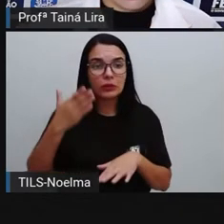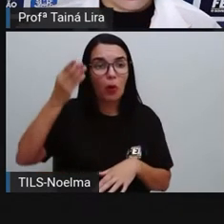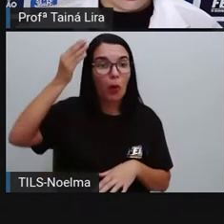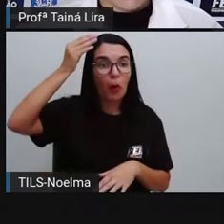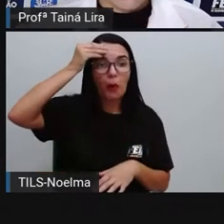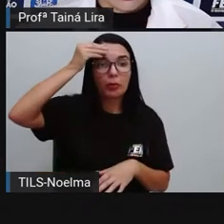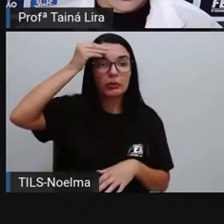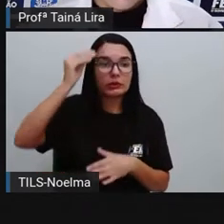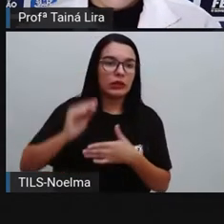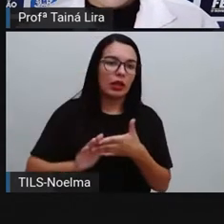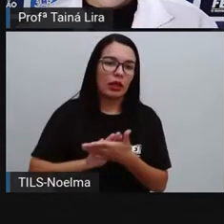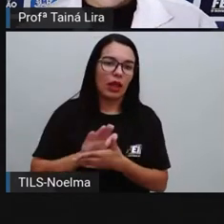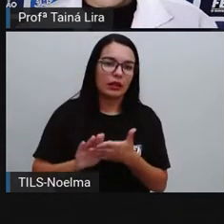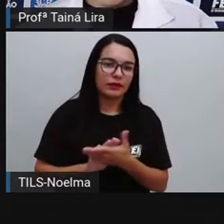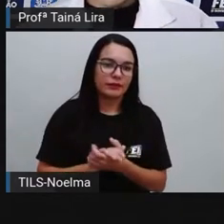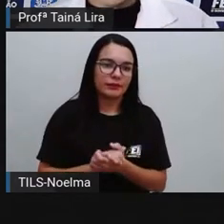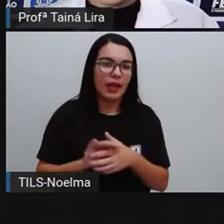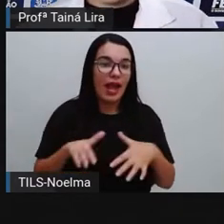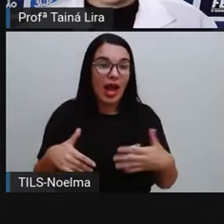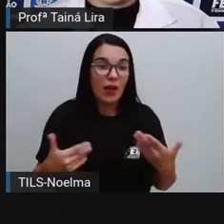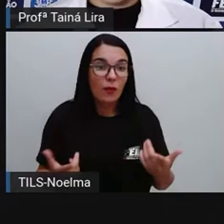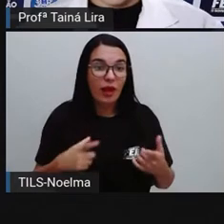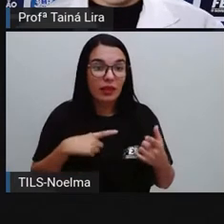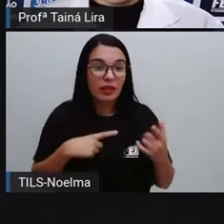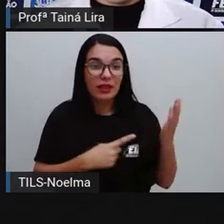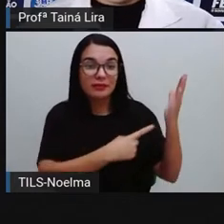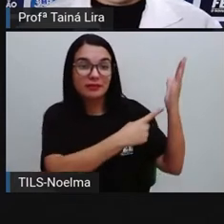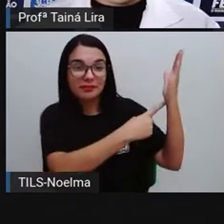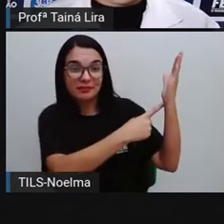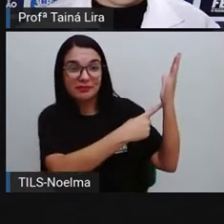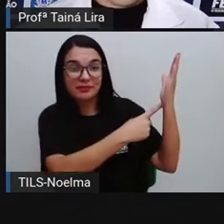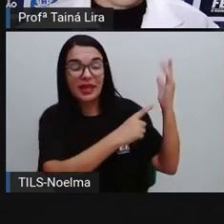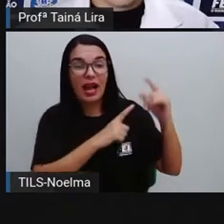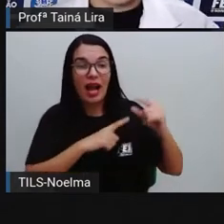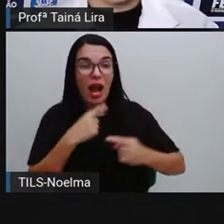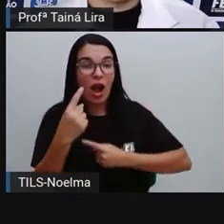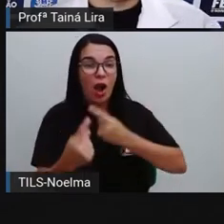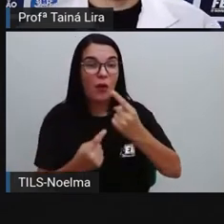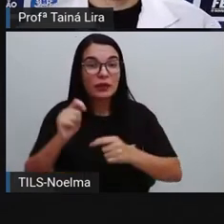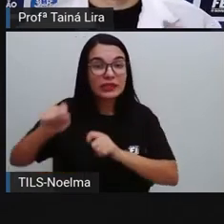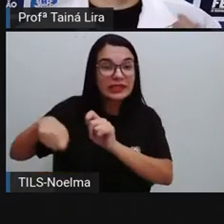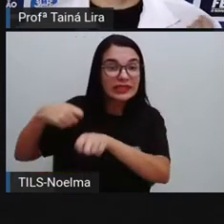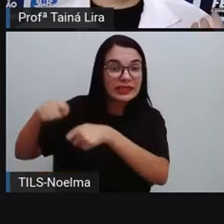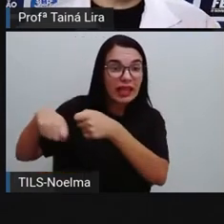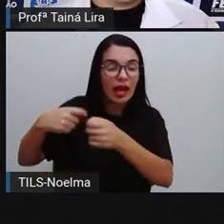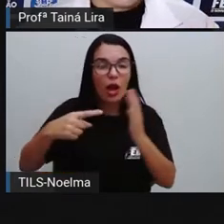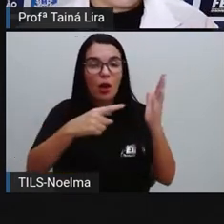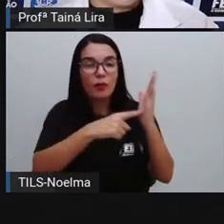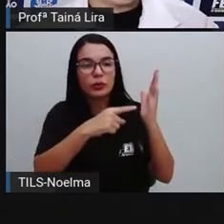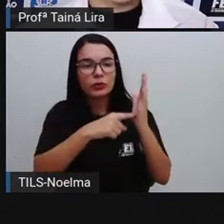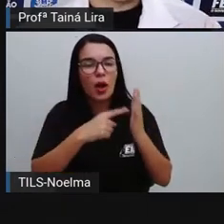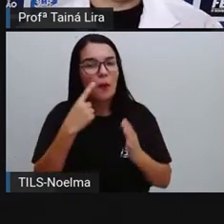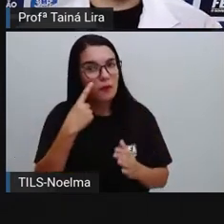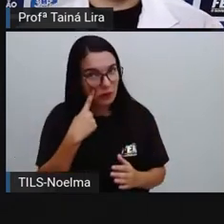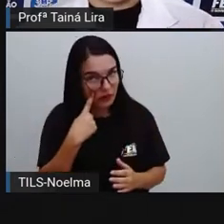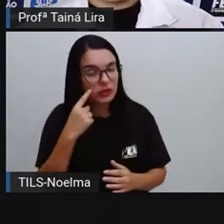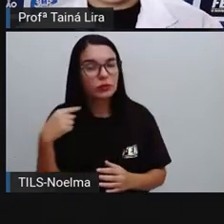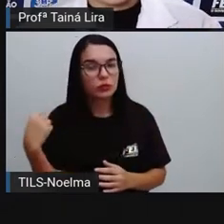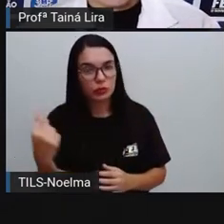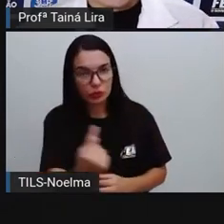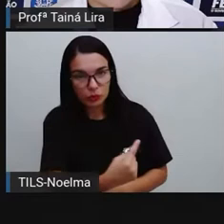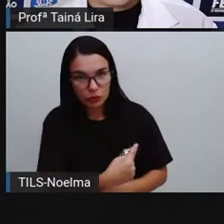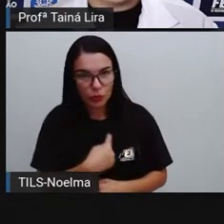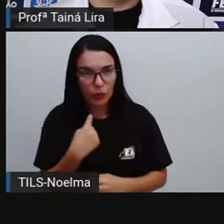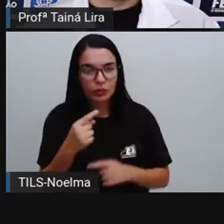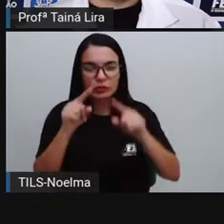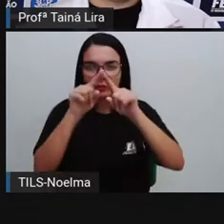querendo dizer. E aí a Pró até trouxe alguns sinais de pontuação, para a gente ver aqui, né, aqui